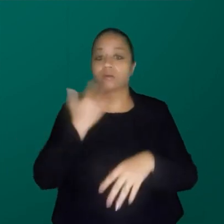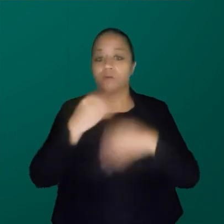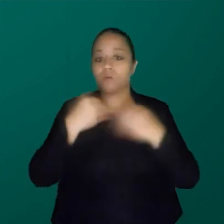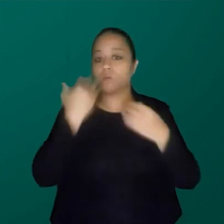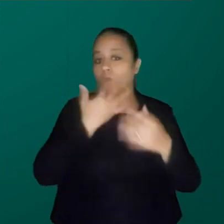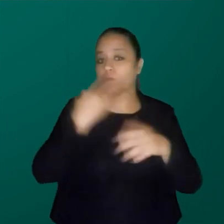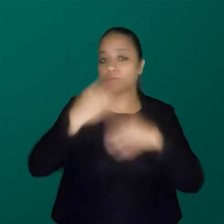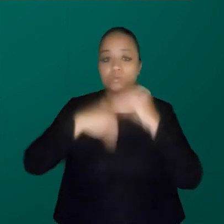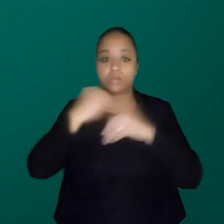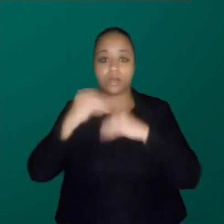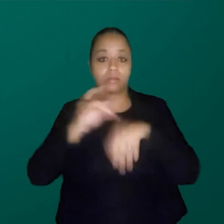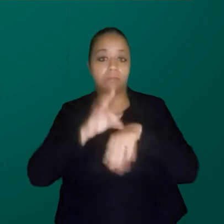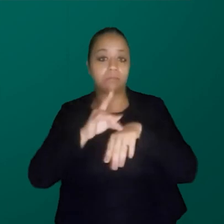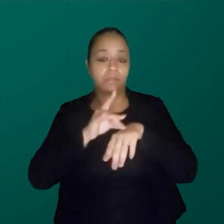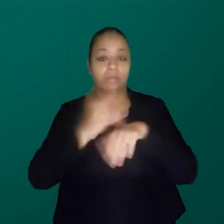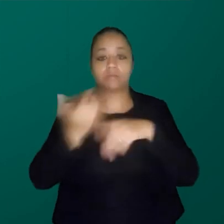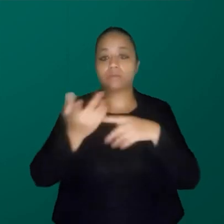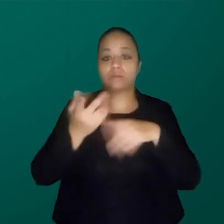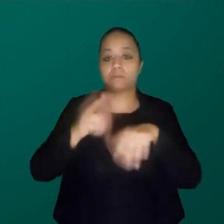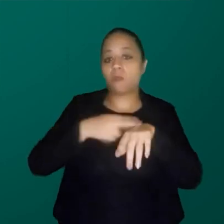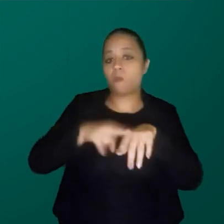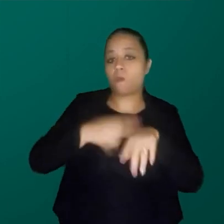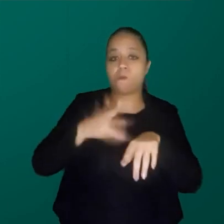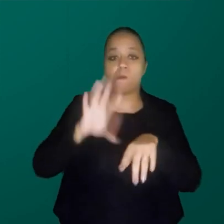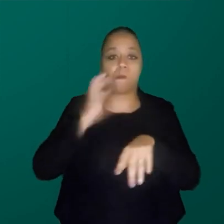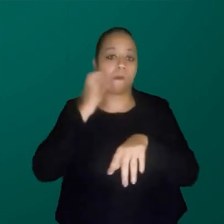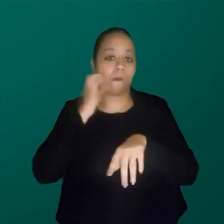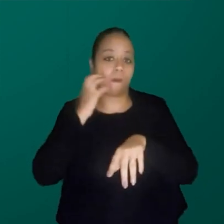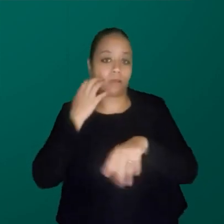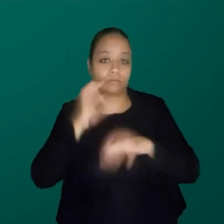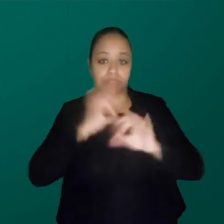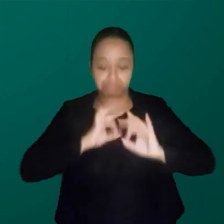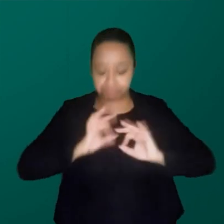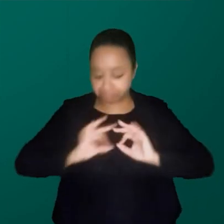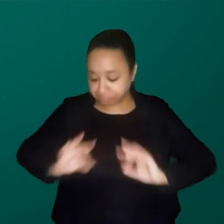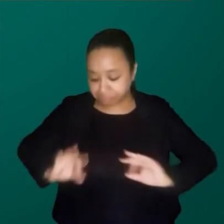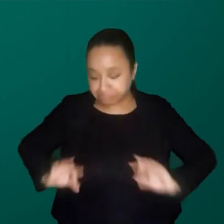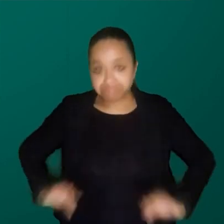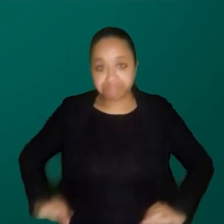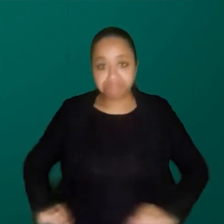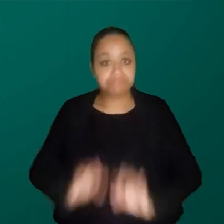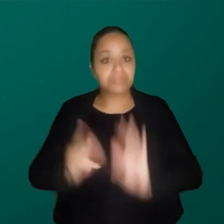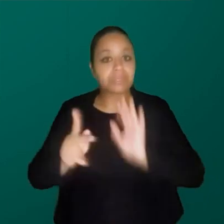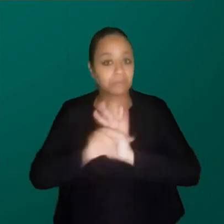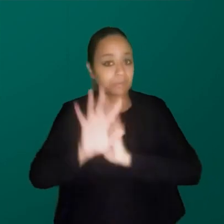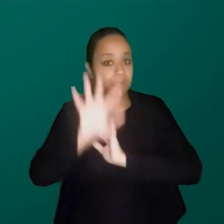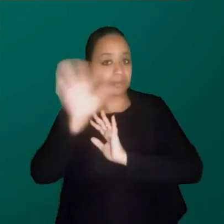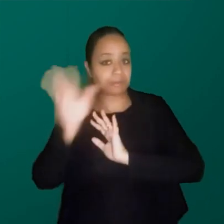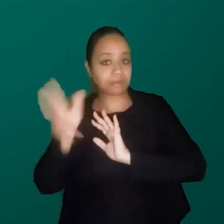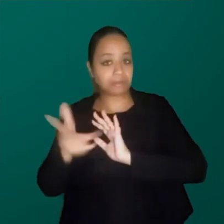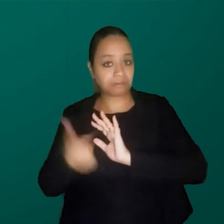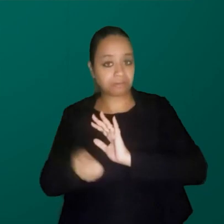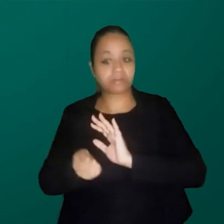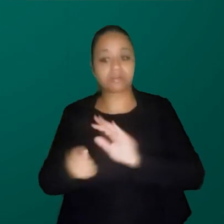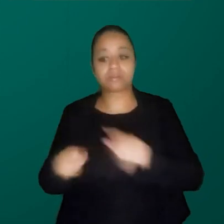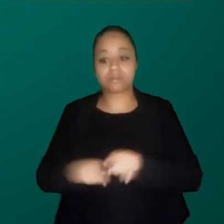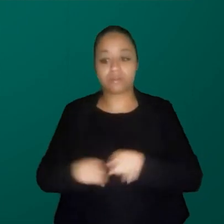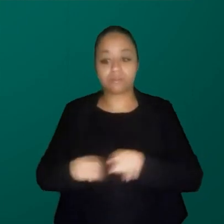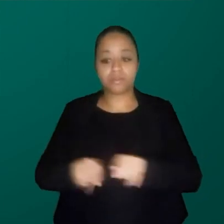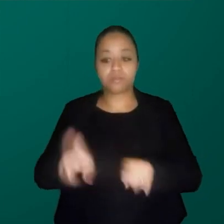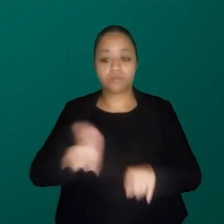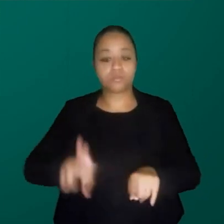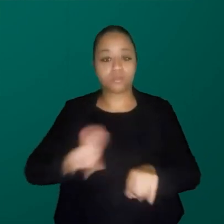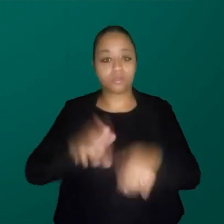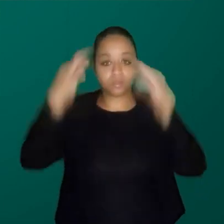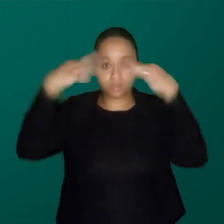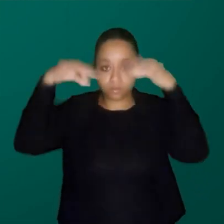rosas e um pouco um tom de marrom, que são umas estampas africanas. E agora eu estou, eu botei um